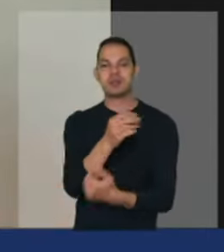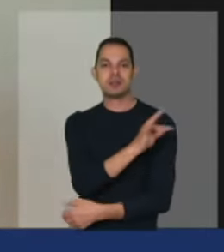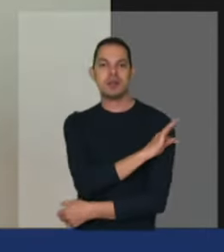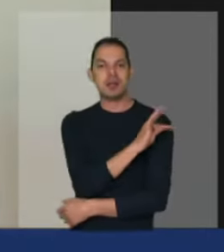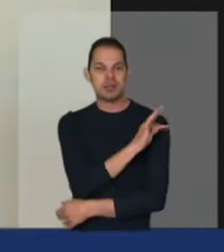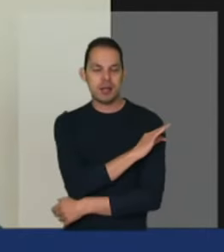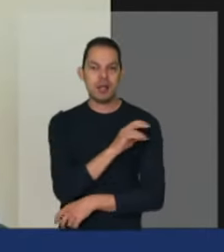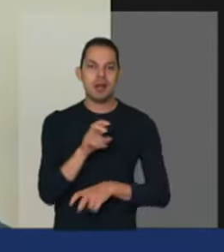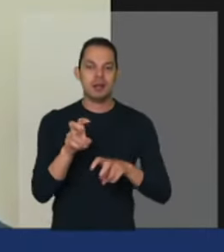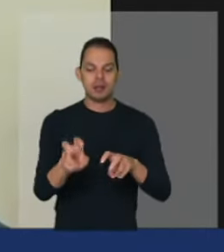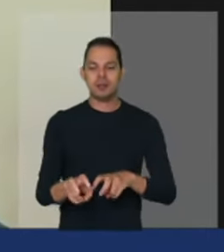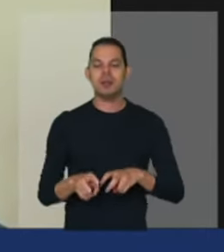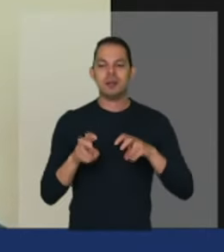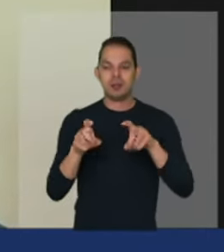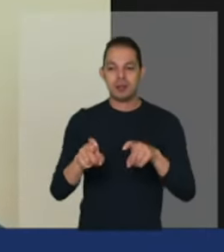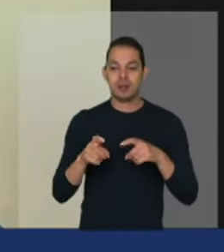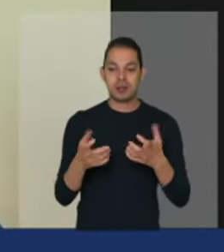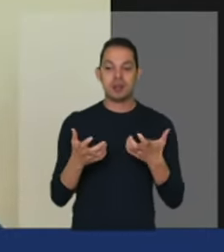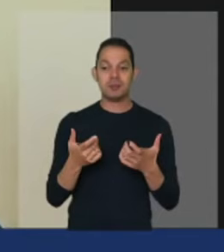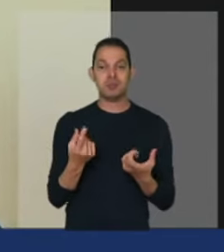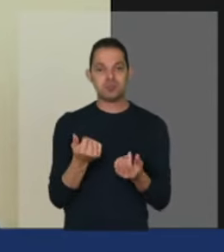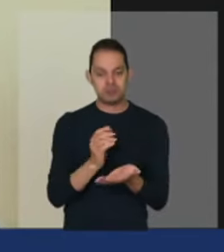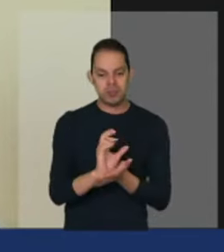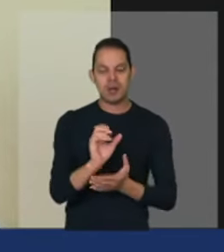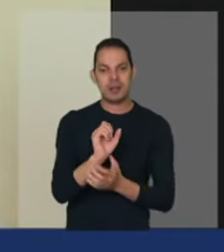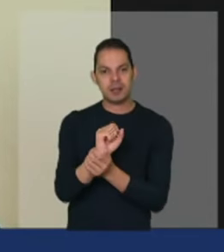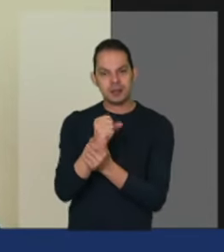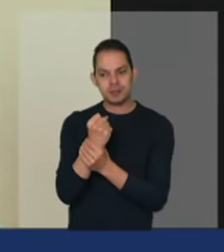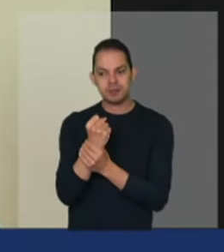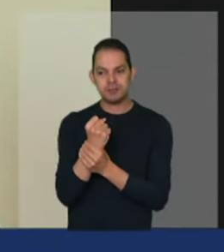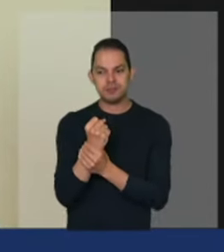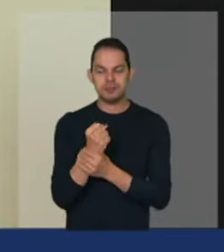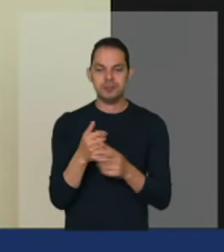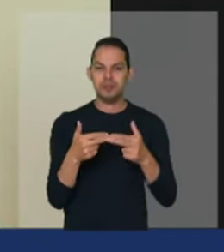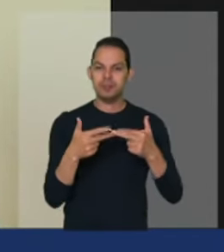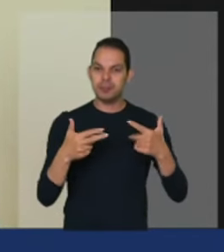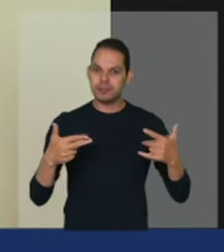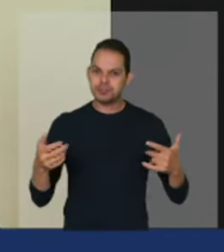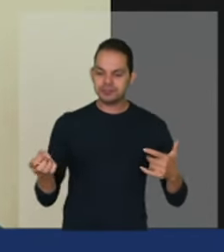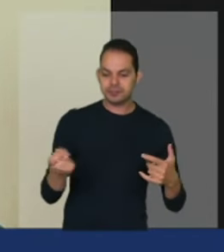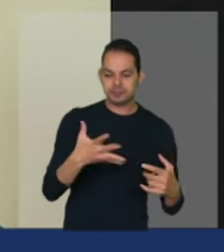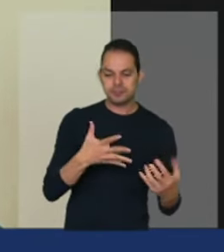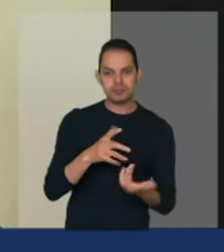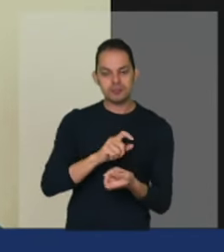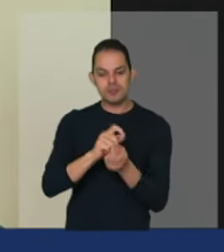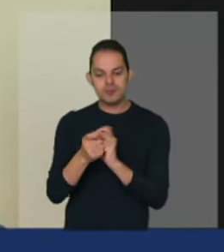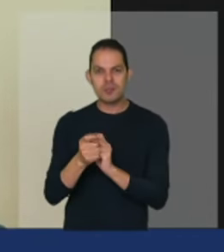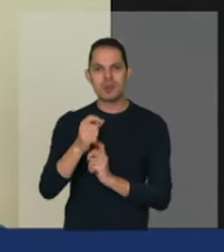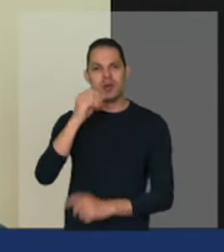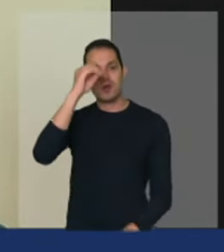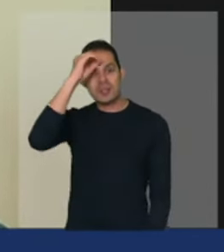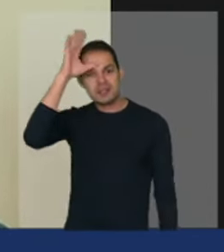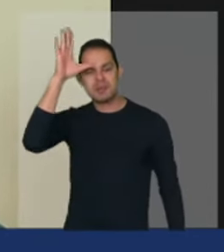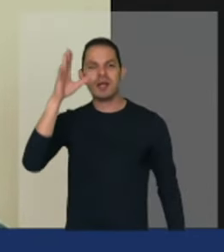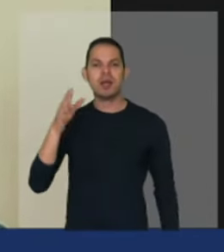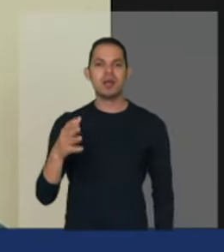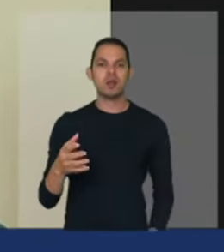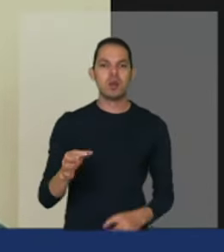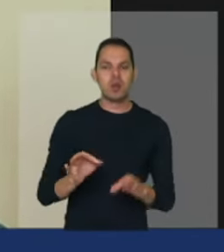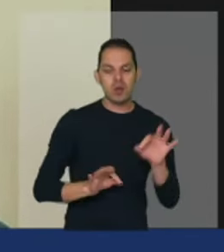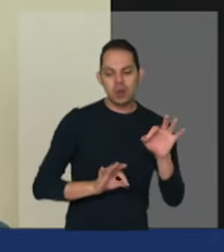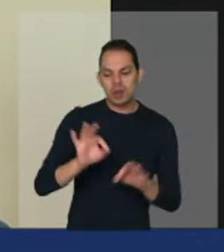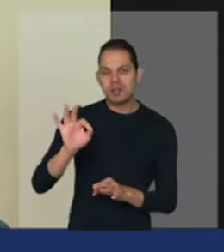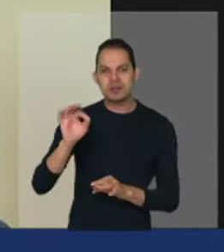nós queremos garantir recursos para que as inovações os conhecimentos a construção de novos